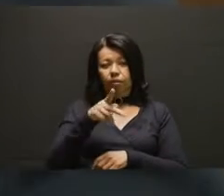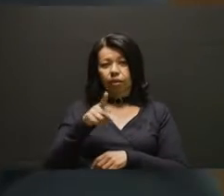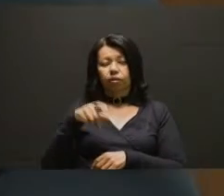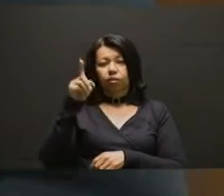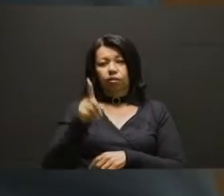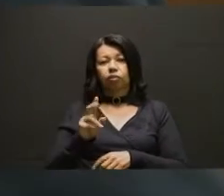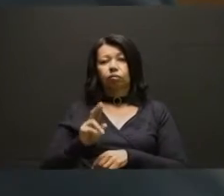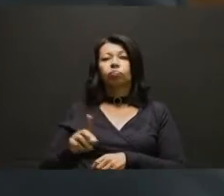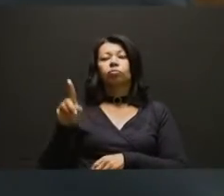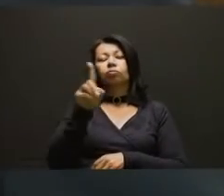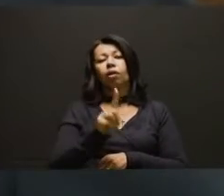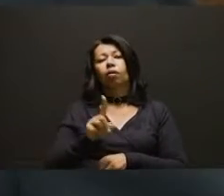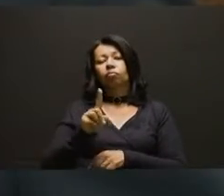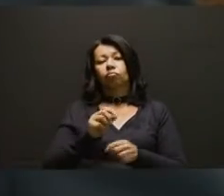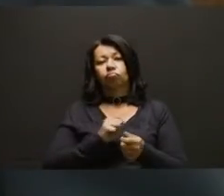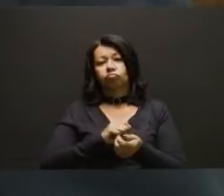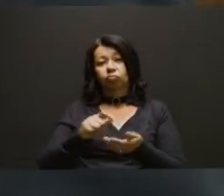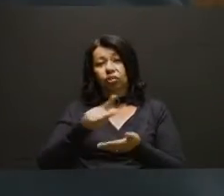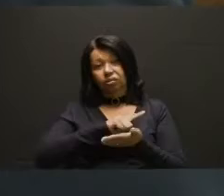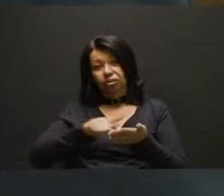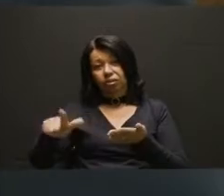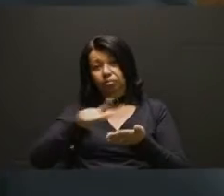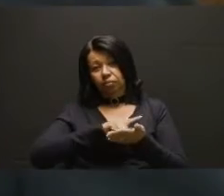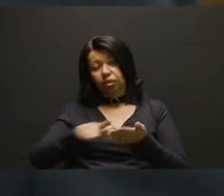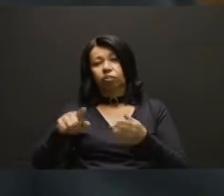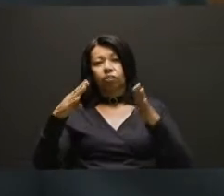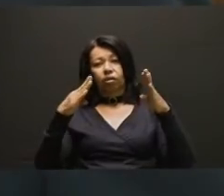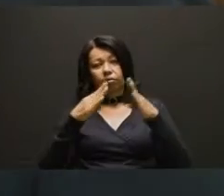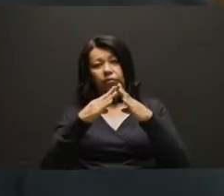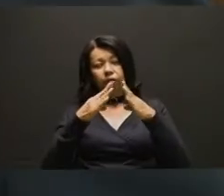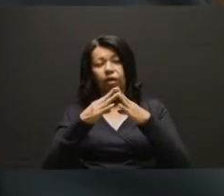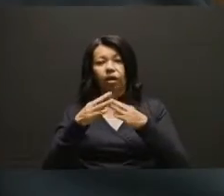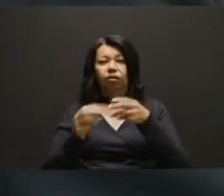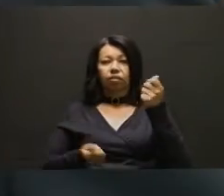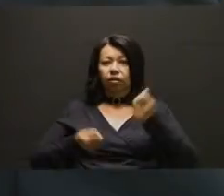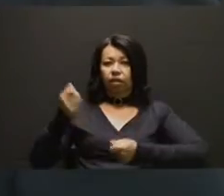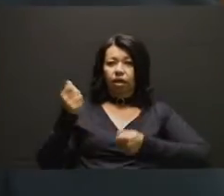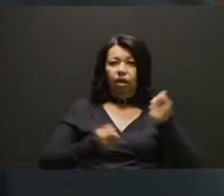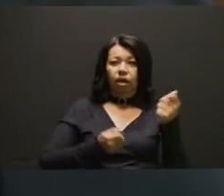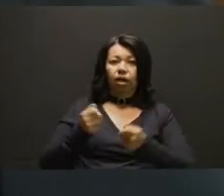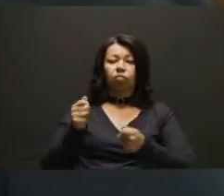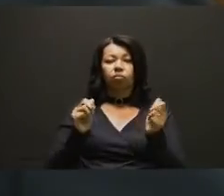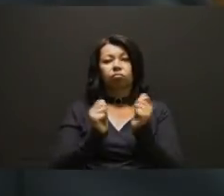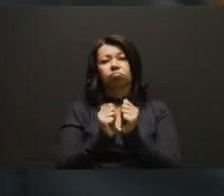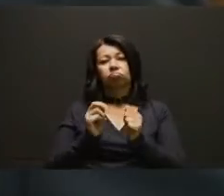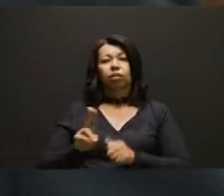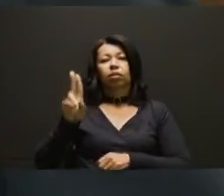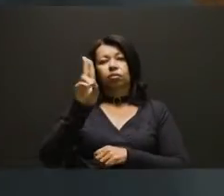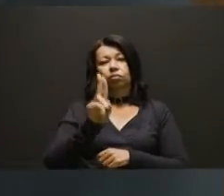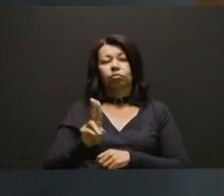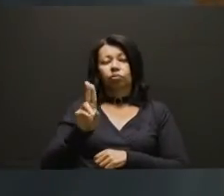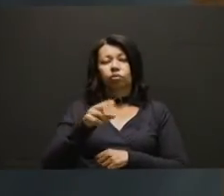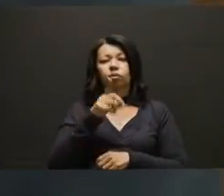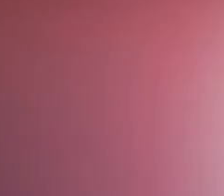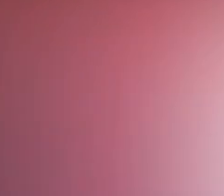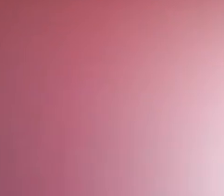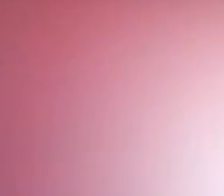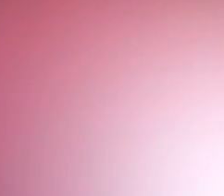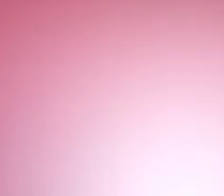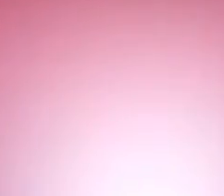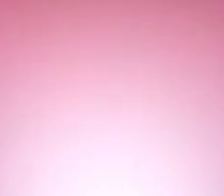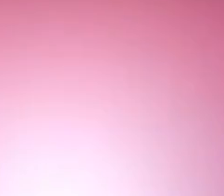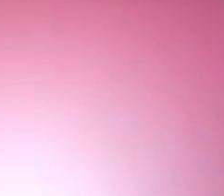lavado o quintal, utilizado nos banheiros, lavar veículos, com esse sistema de captação, estaremos melhorando o nosso meio ambiente.